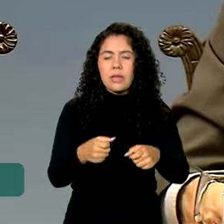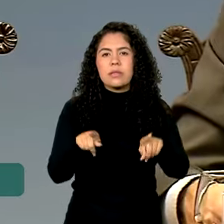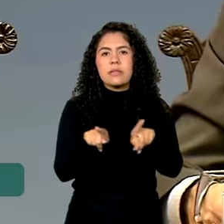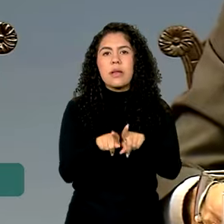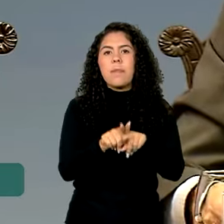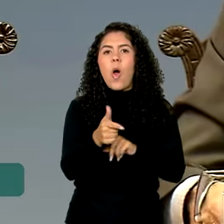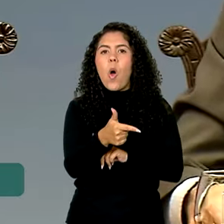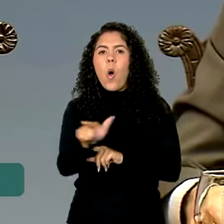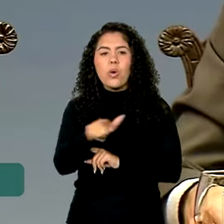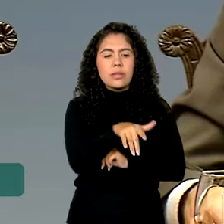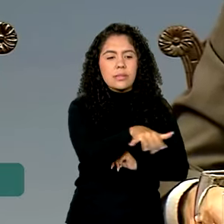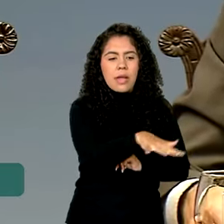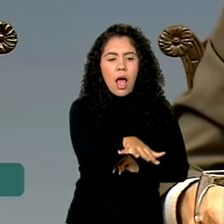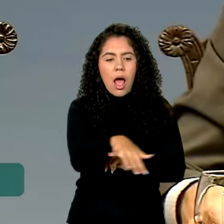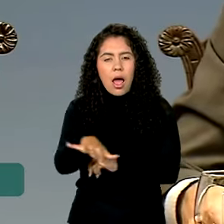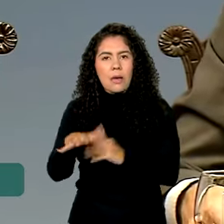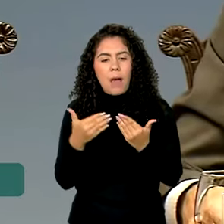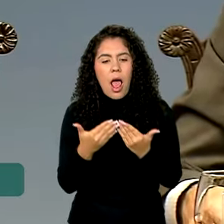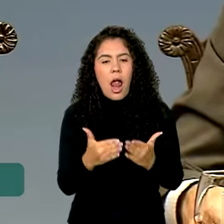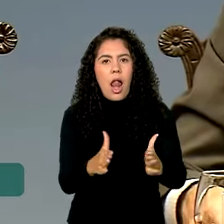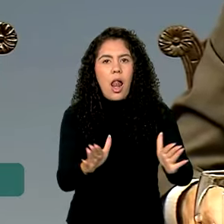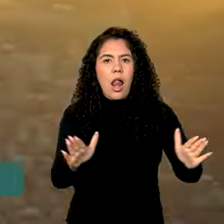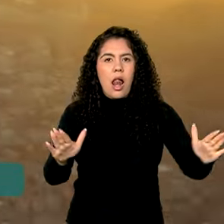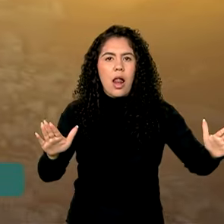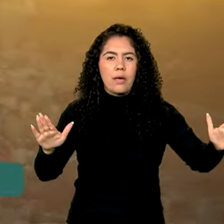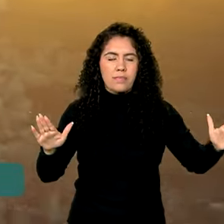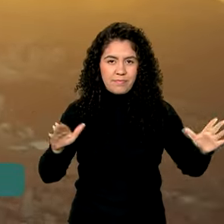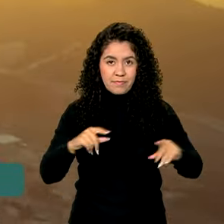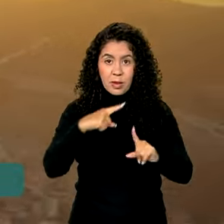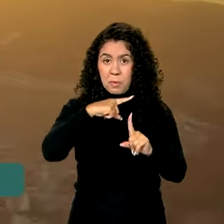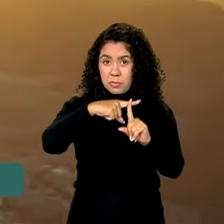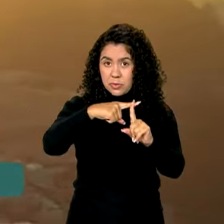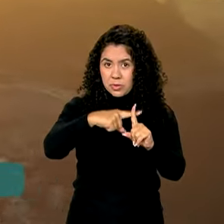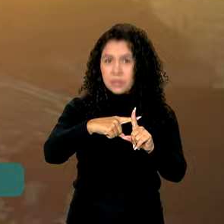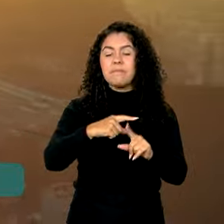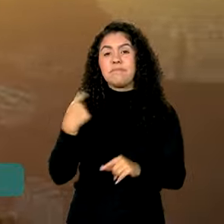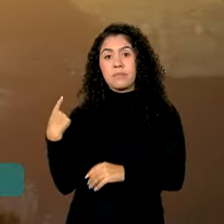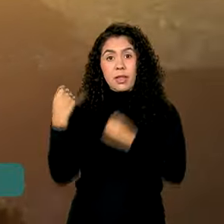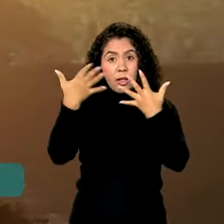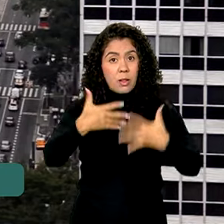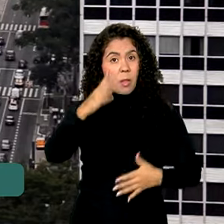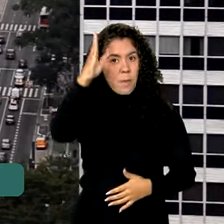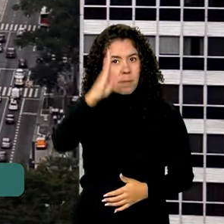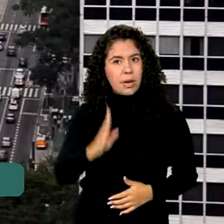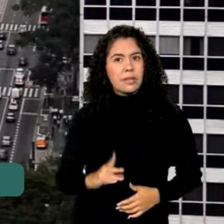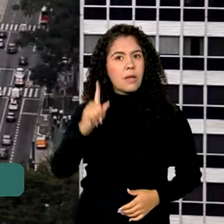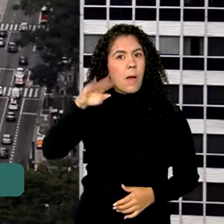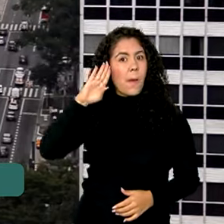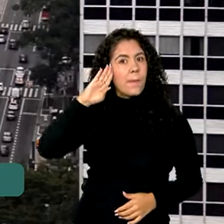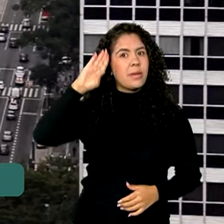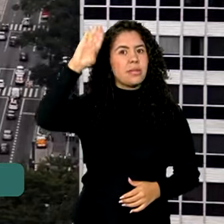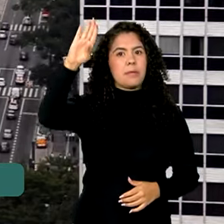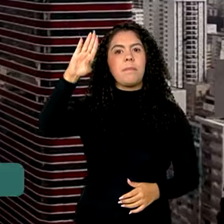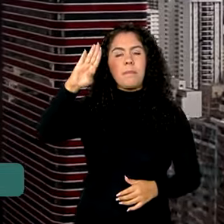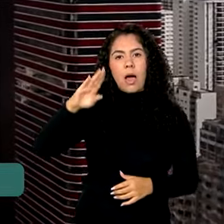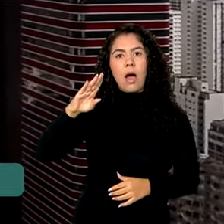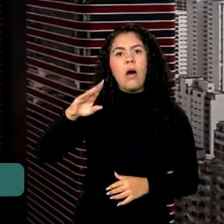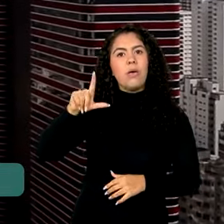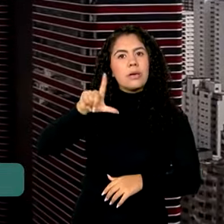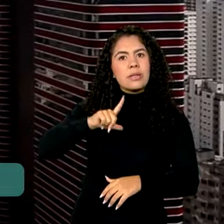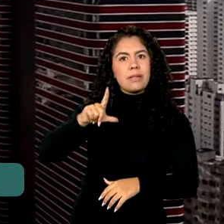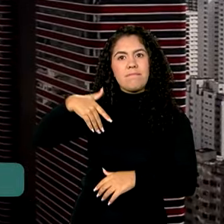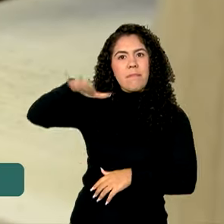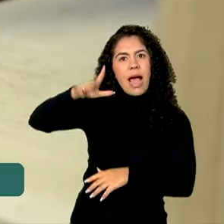ampliar. É sempre bom um comércio mais diversificado. O Brasil é o principal destino de investimento do Chile no